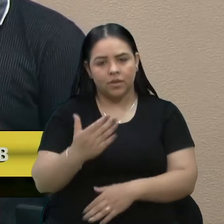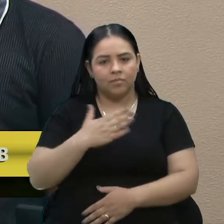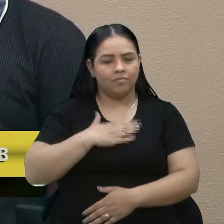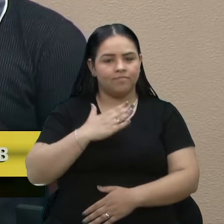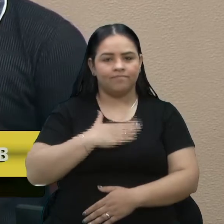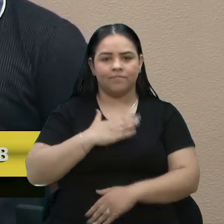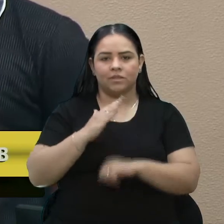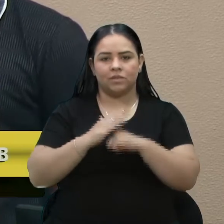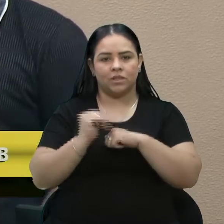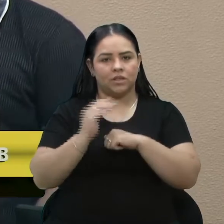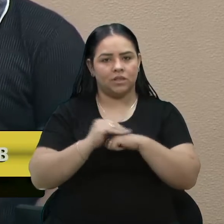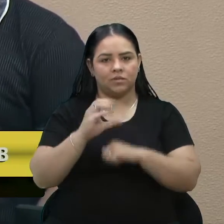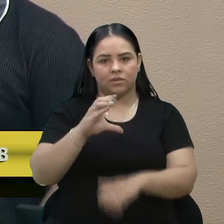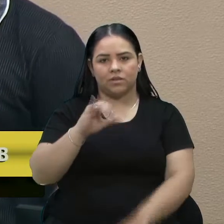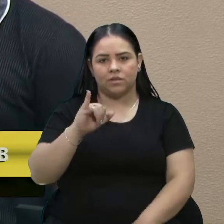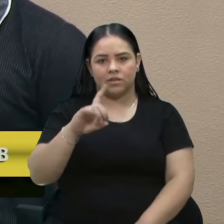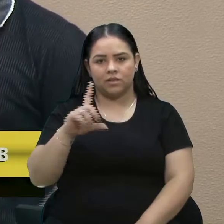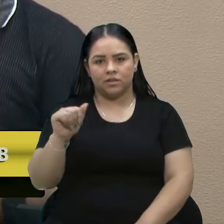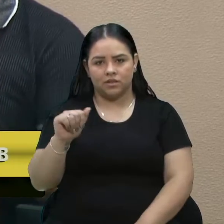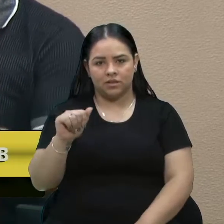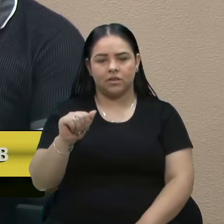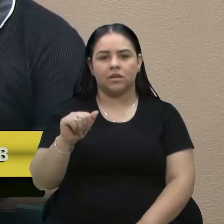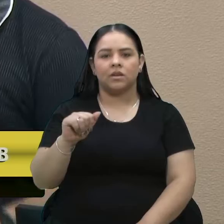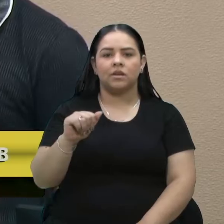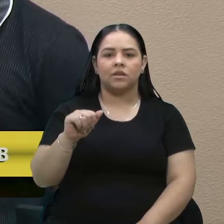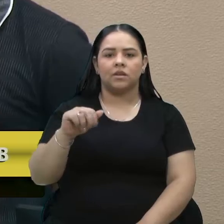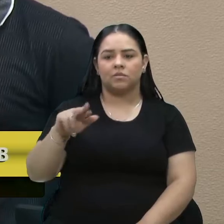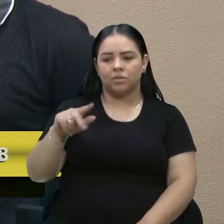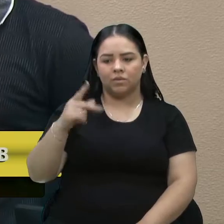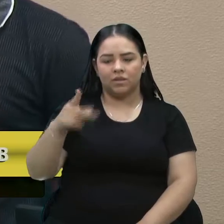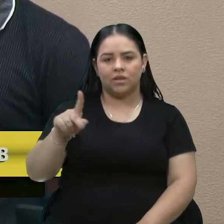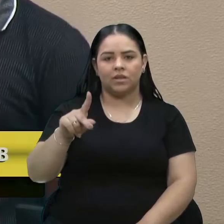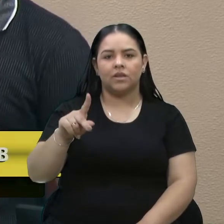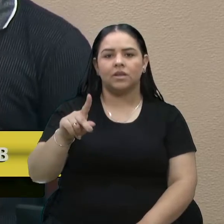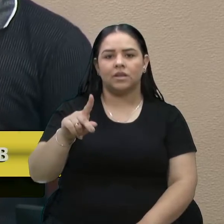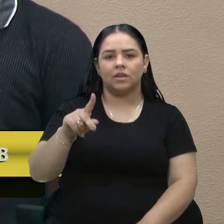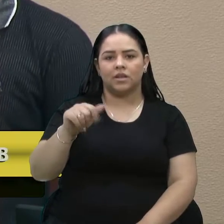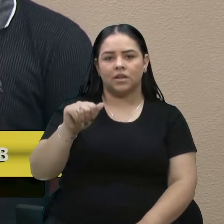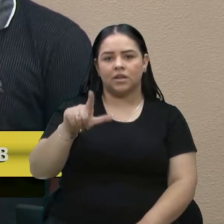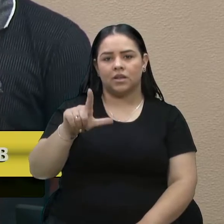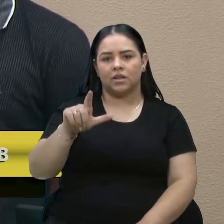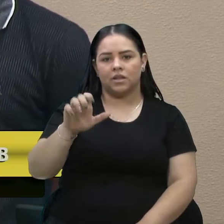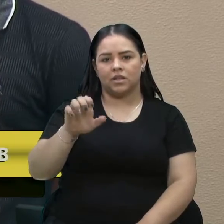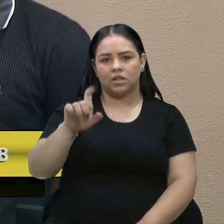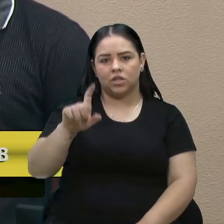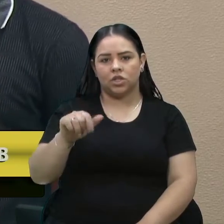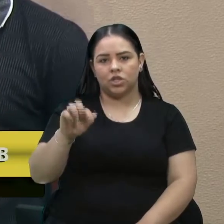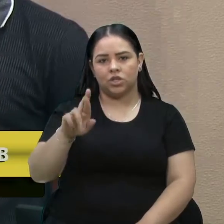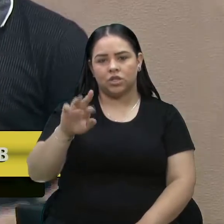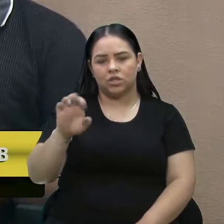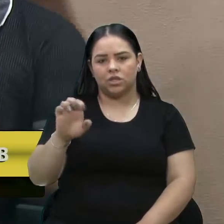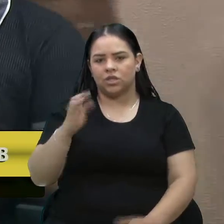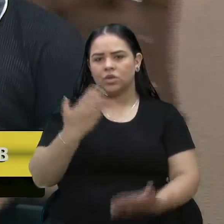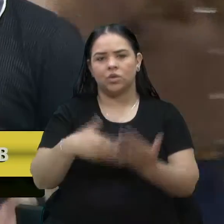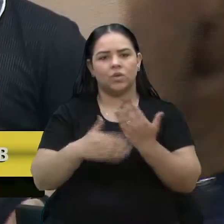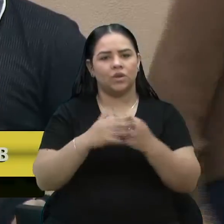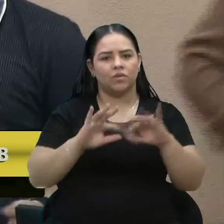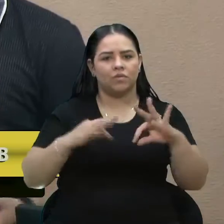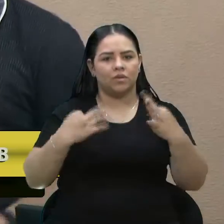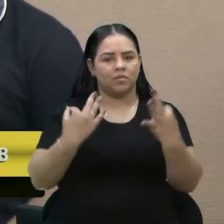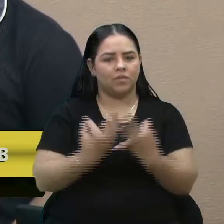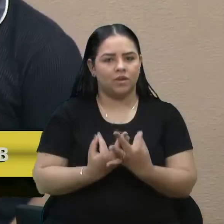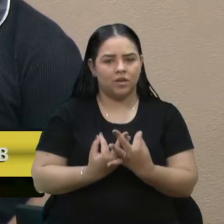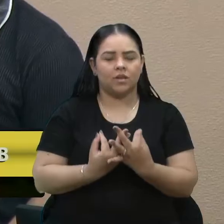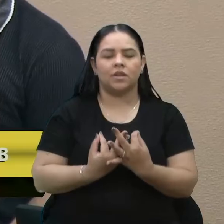sentimentos para a dona Cida, para o seu Tibúrcio, para o irmão dele, o Alexandre, para toda a família, e para todos os amigos dele, que